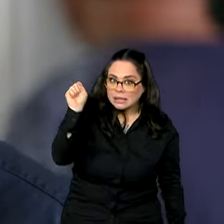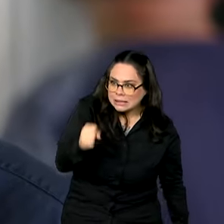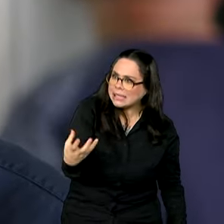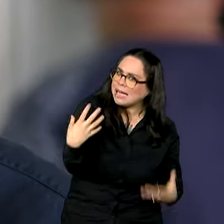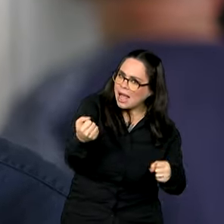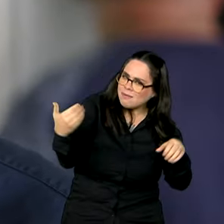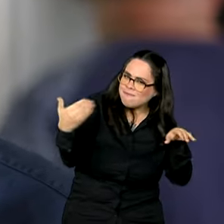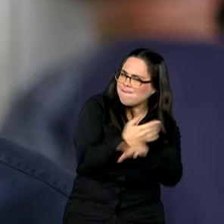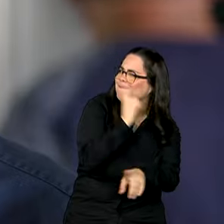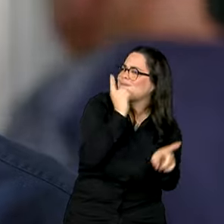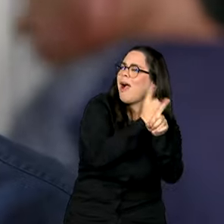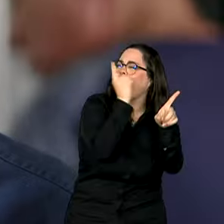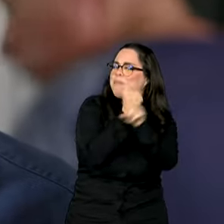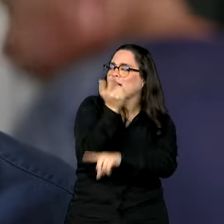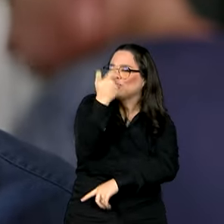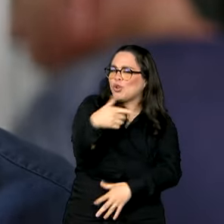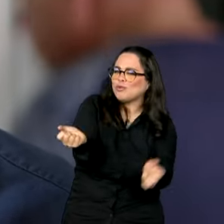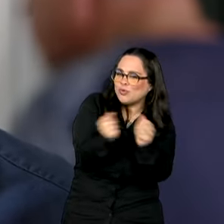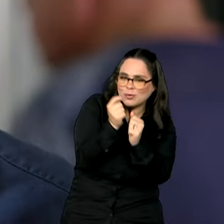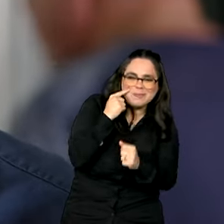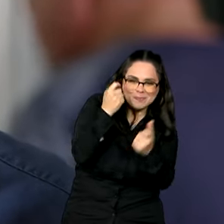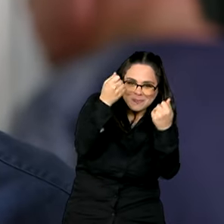e vem decifrar mais essa comigo.